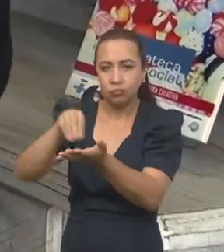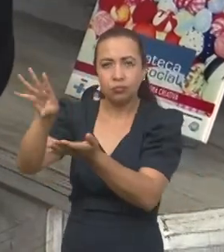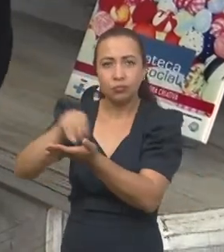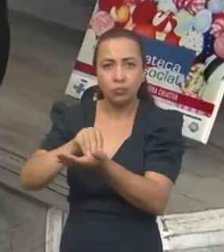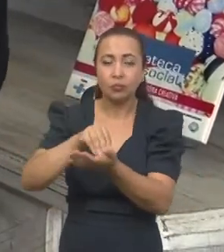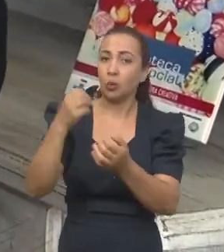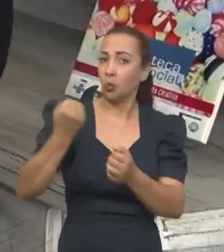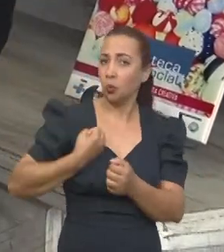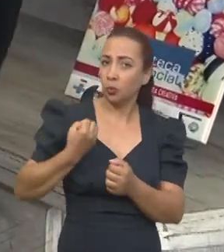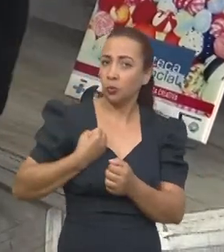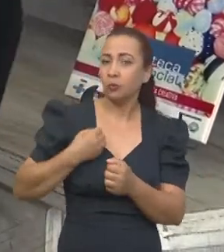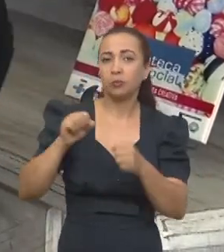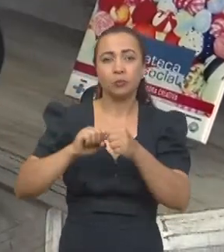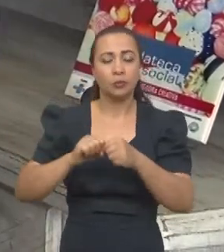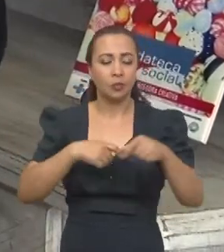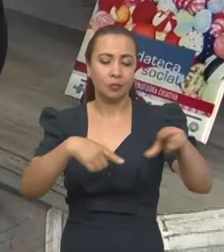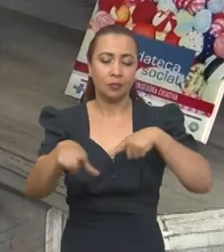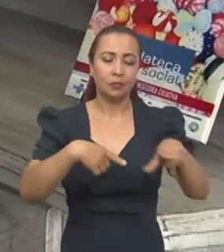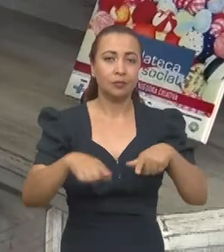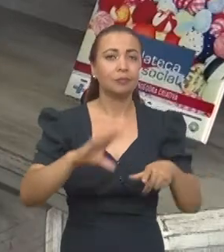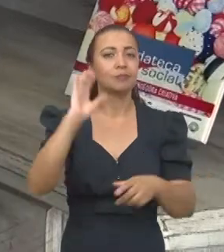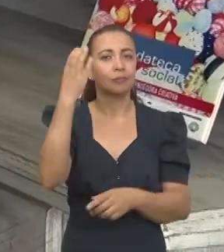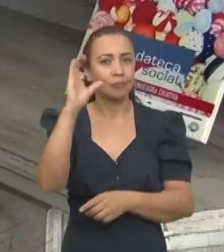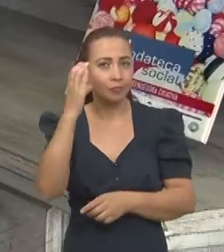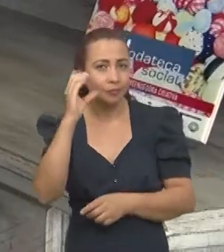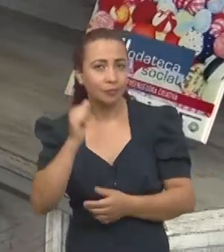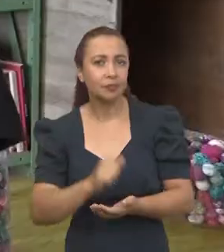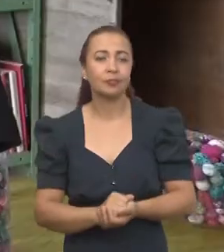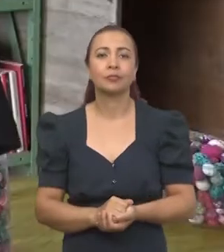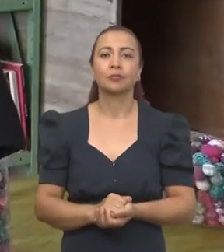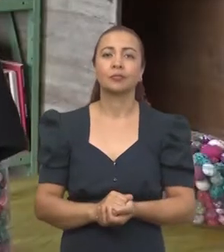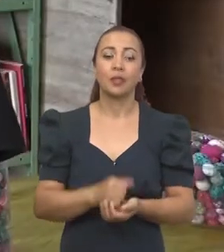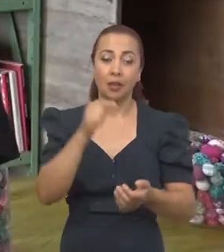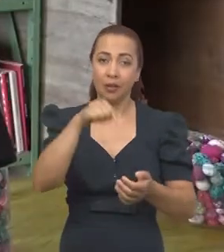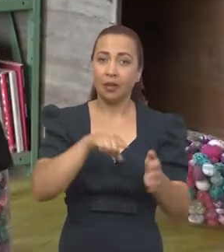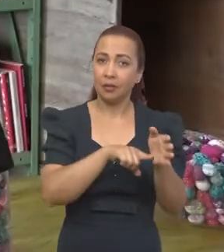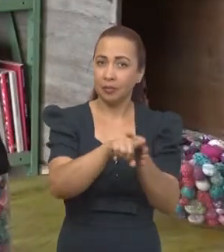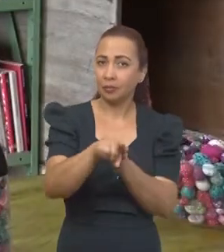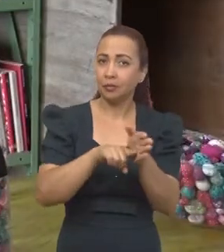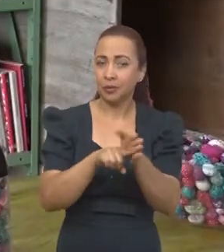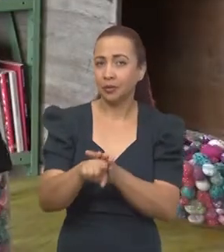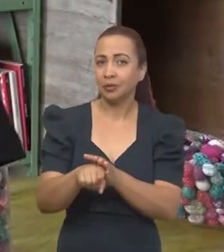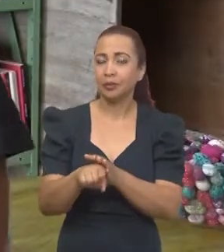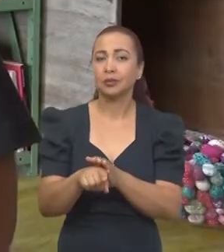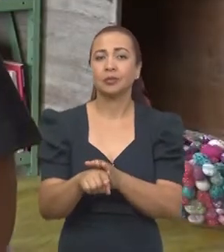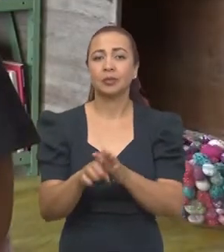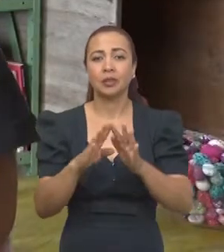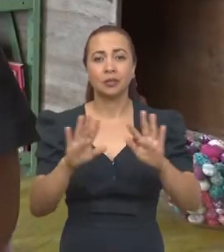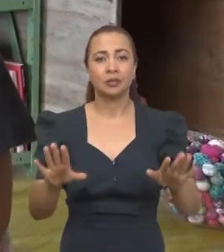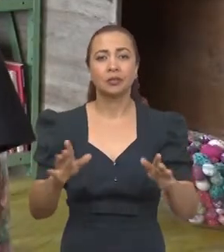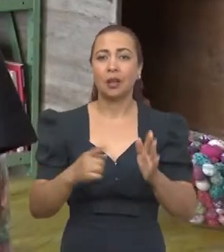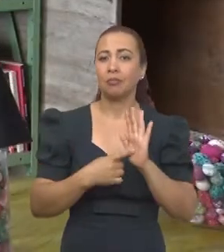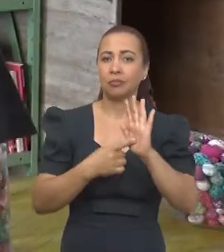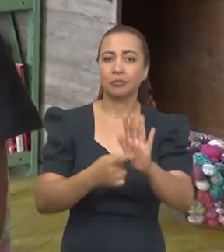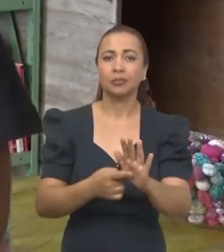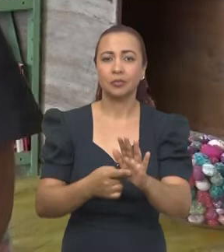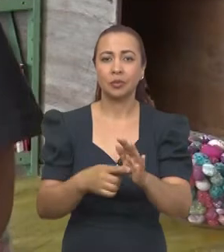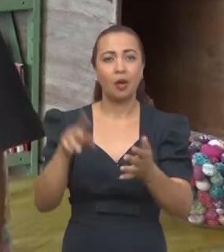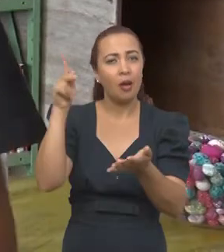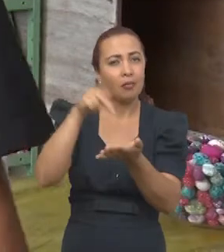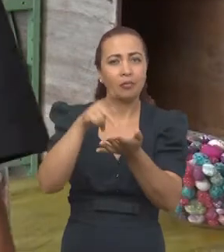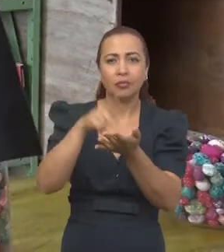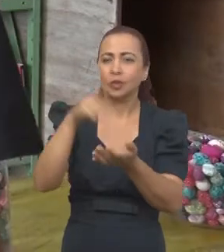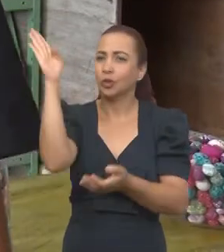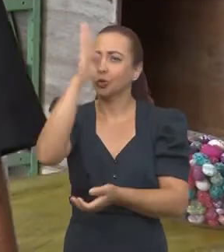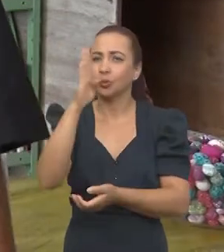dados, né, e fazendo um trabalho científico. E essa pesquisa, ela, assim, mostrou as